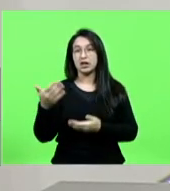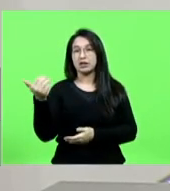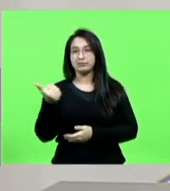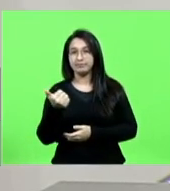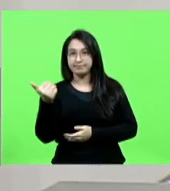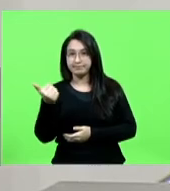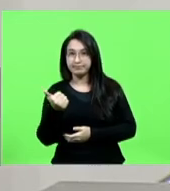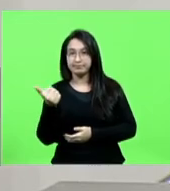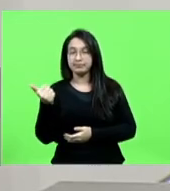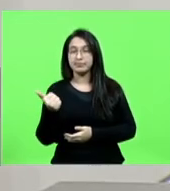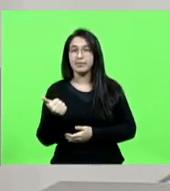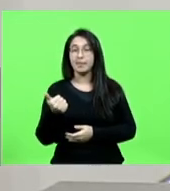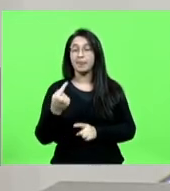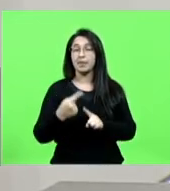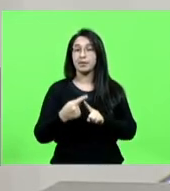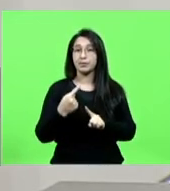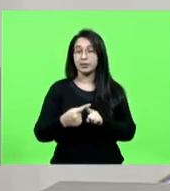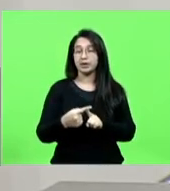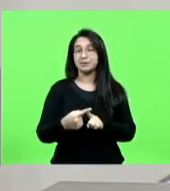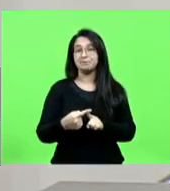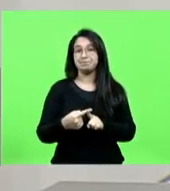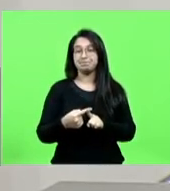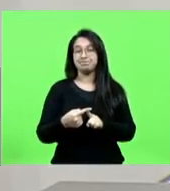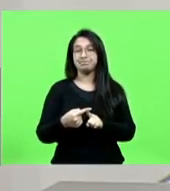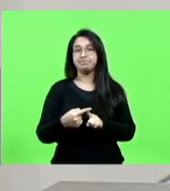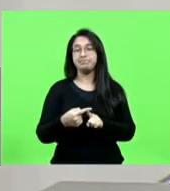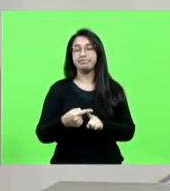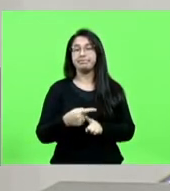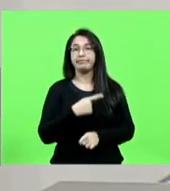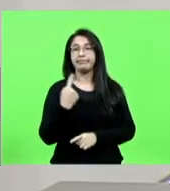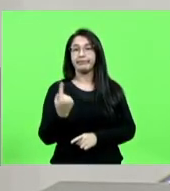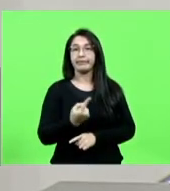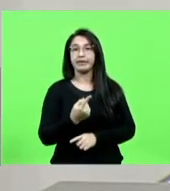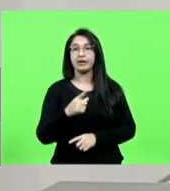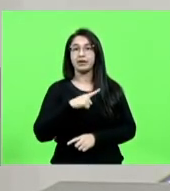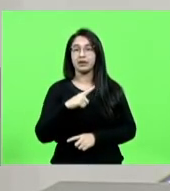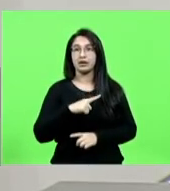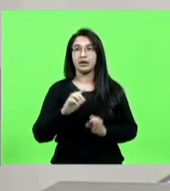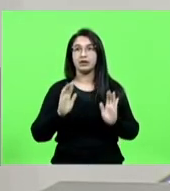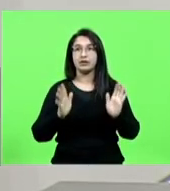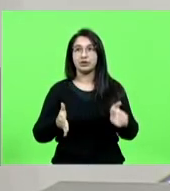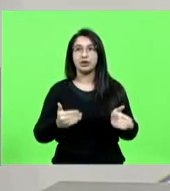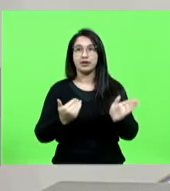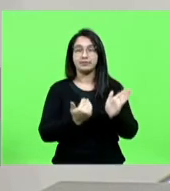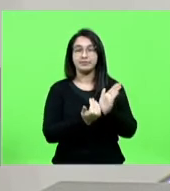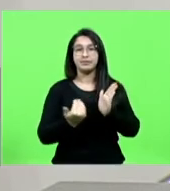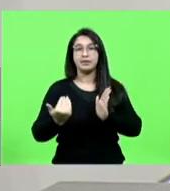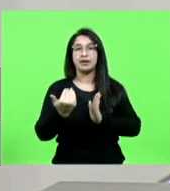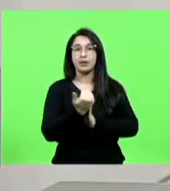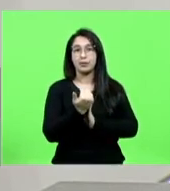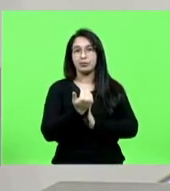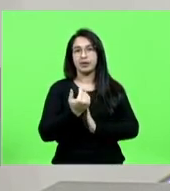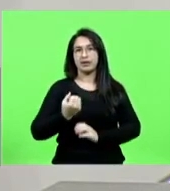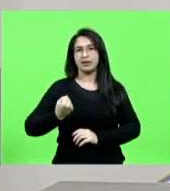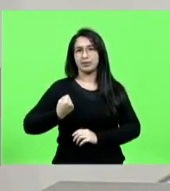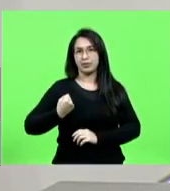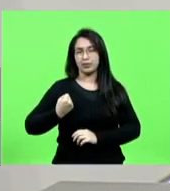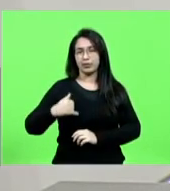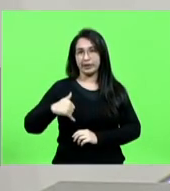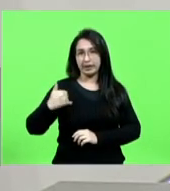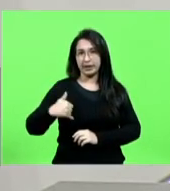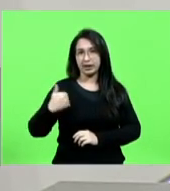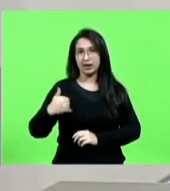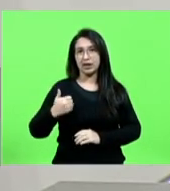até porque nós teremos o aumento da faixa etária e